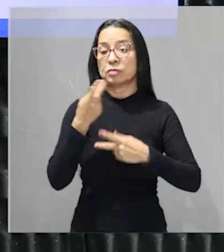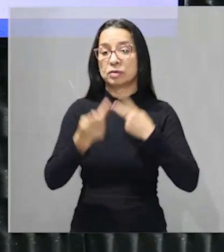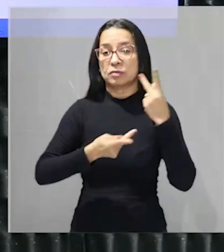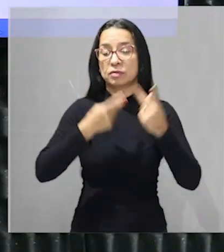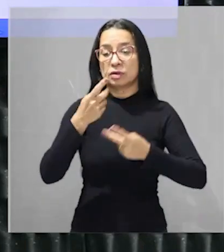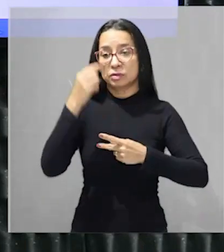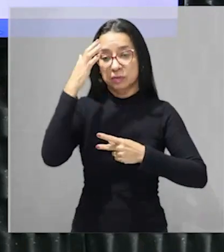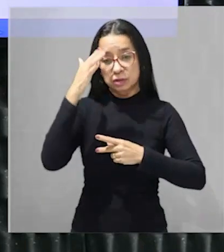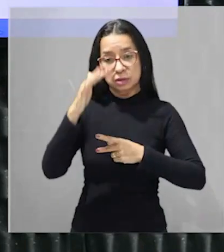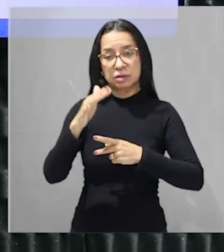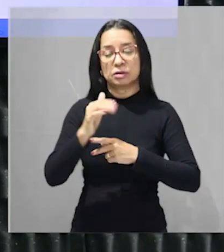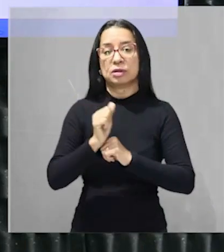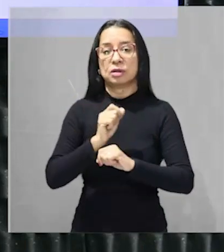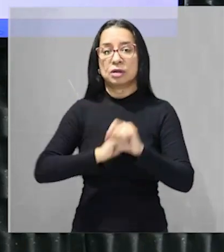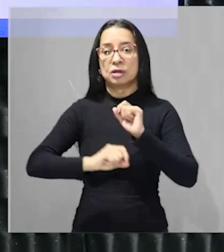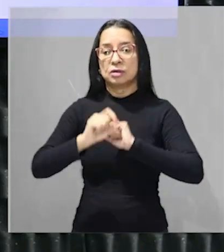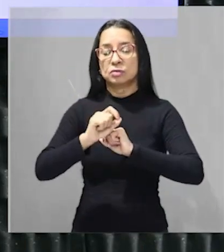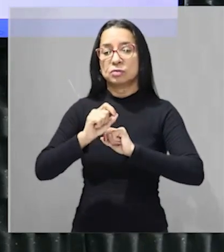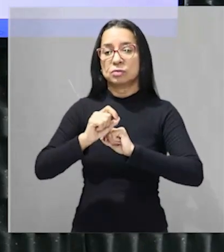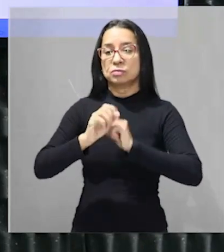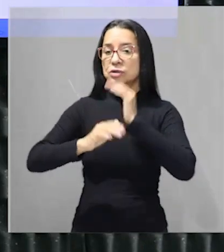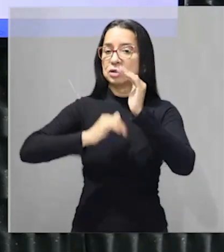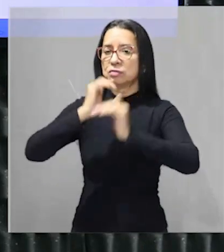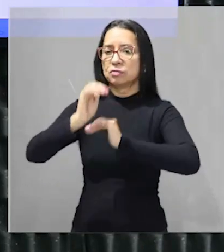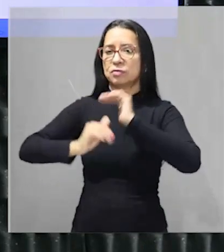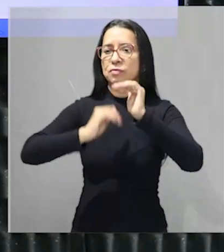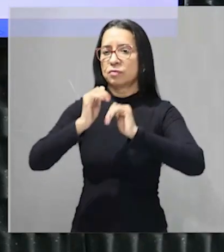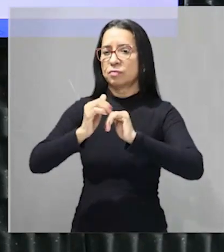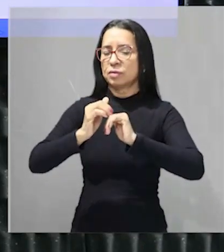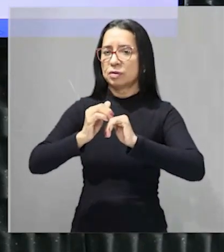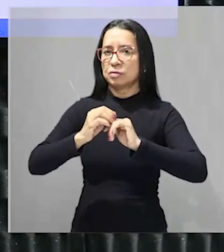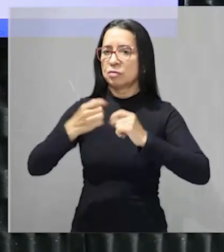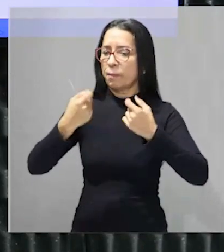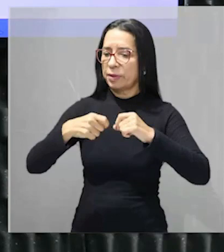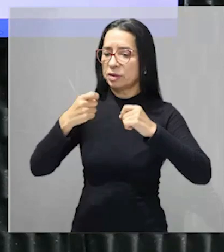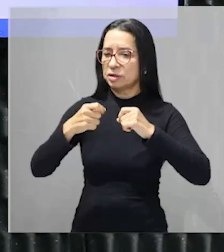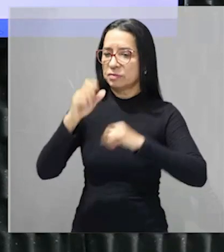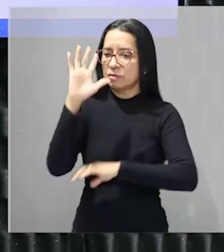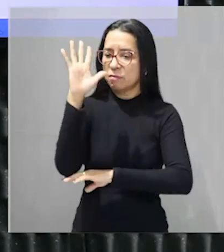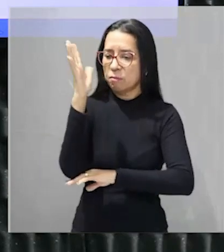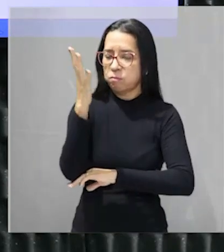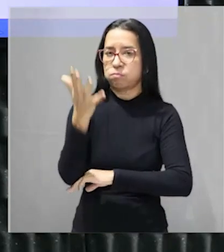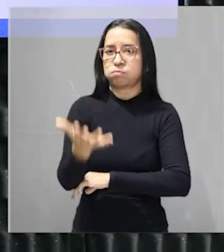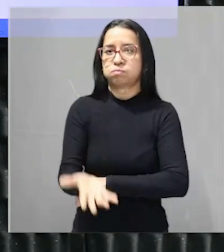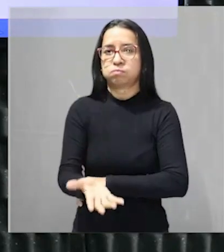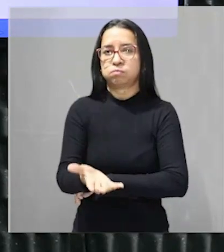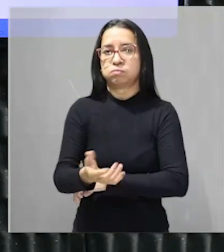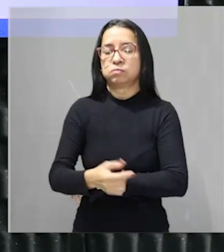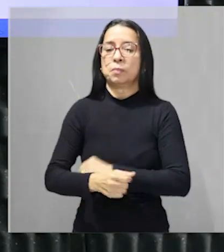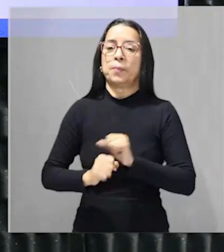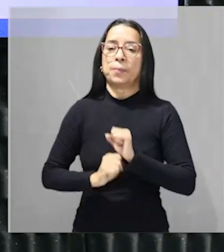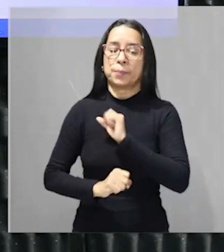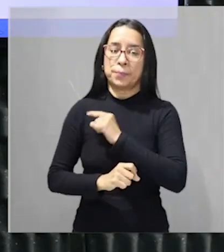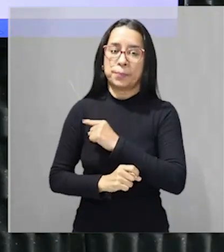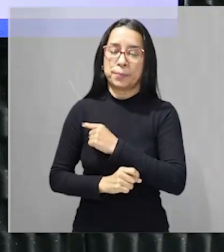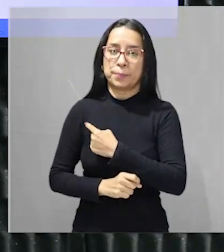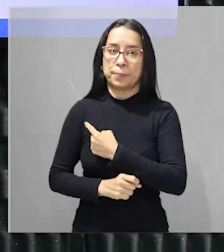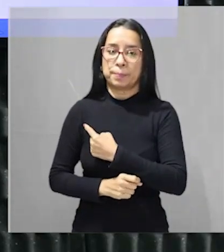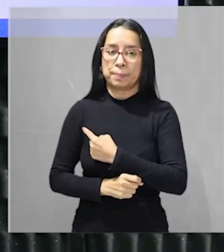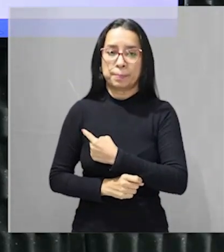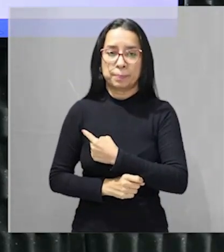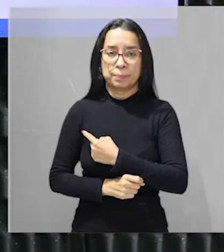ideia desse desenvolvimento foi concebido para que se desenvolvesse precisava se desmatar tá certo para que estraísse esses recursos